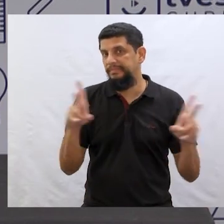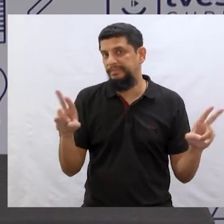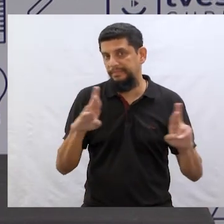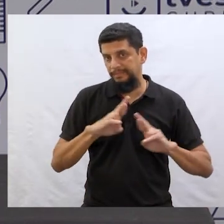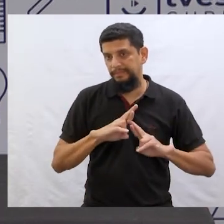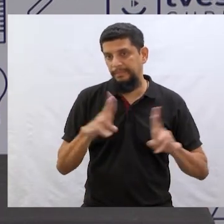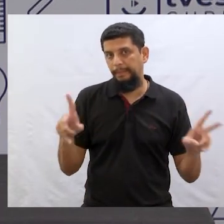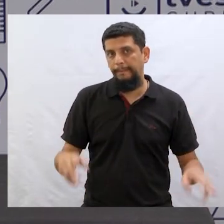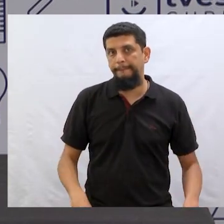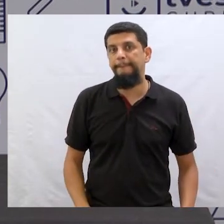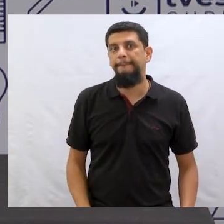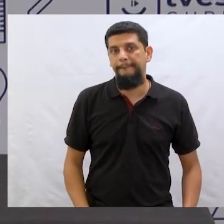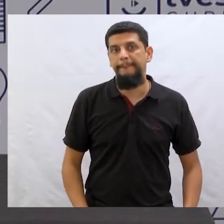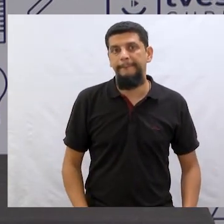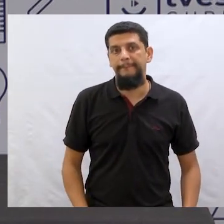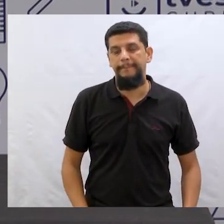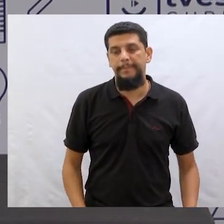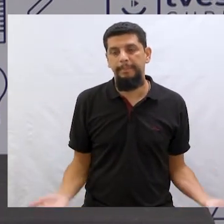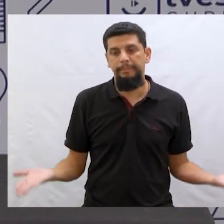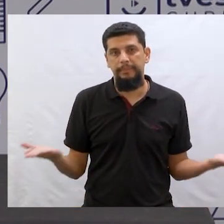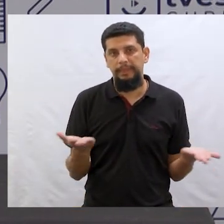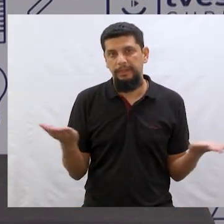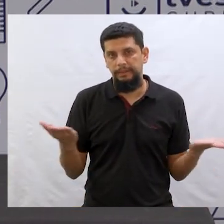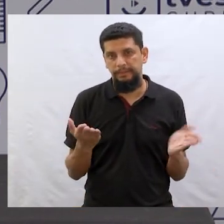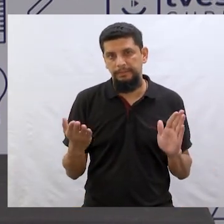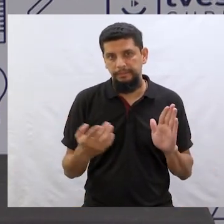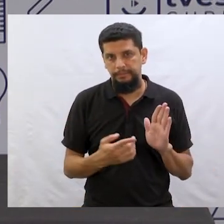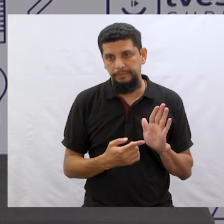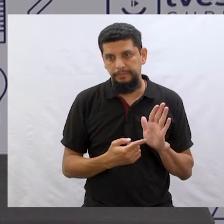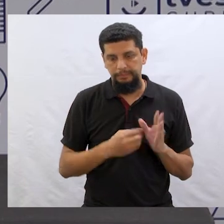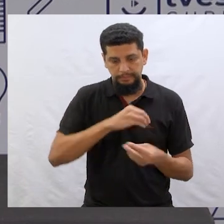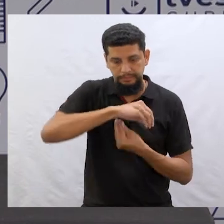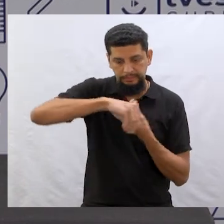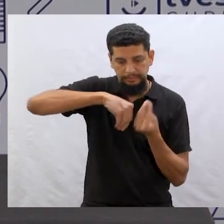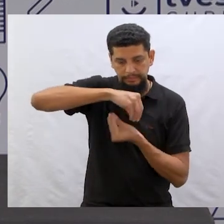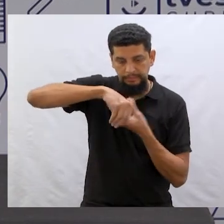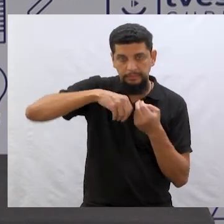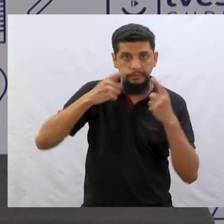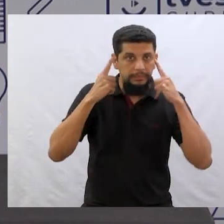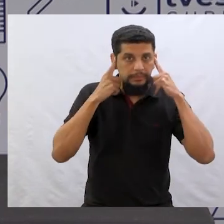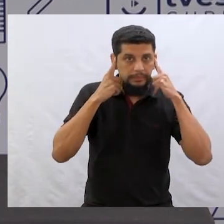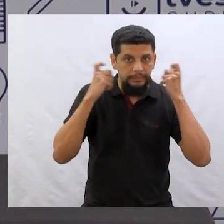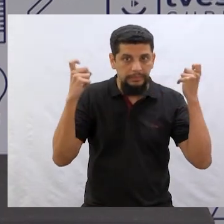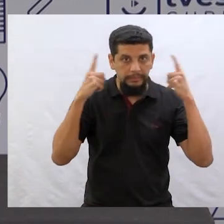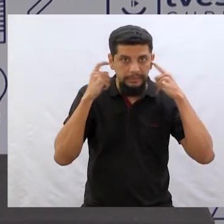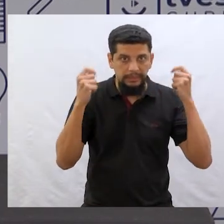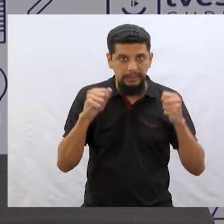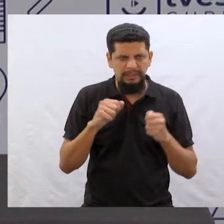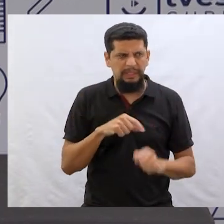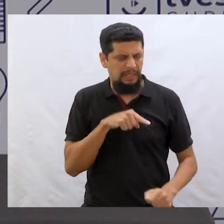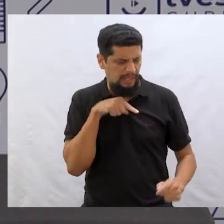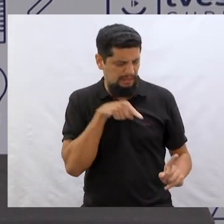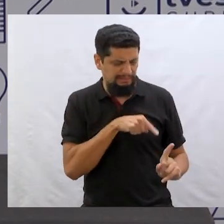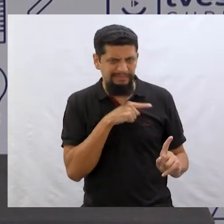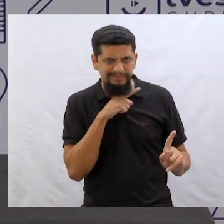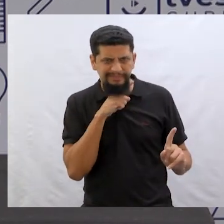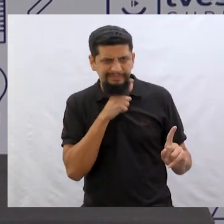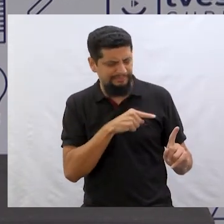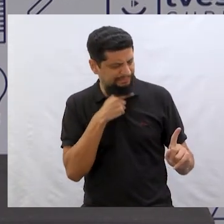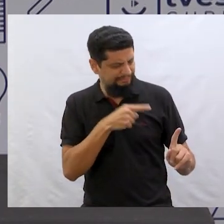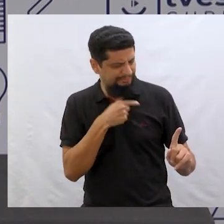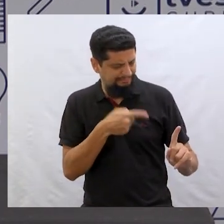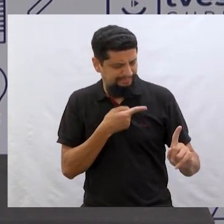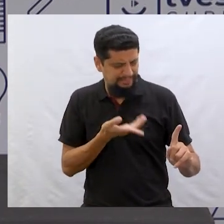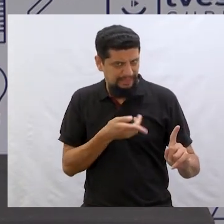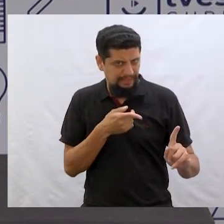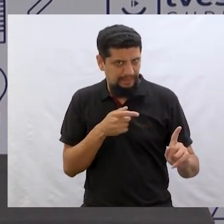acaba pronunciando de uma forma muito próxima do u, né? Então, aqui foi a mistura de sons permitiu com que ele fizesse essa dúvida.